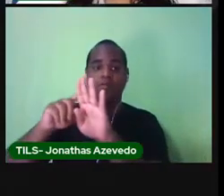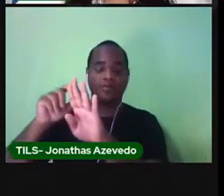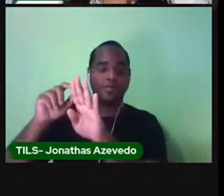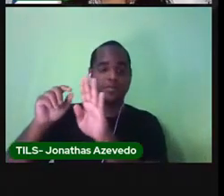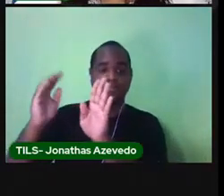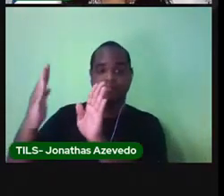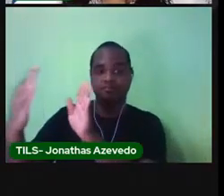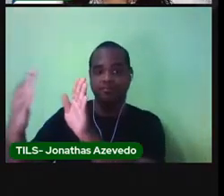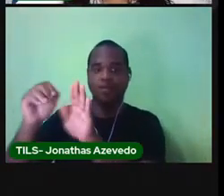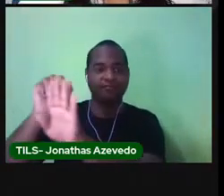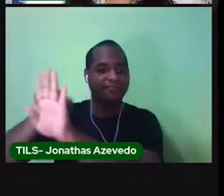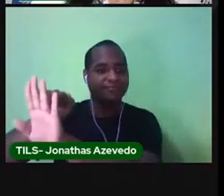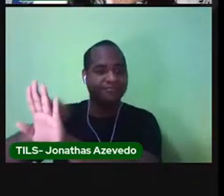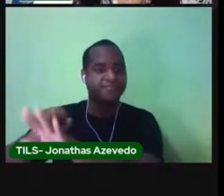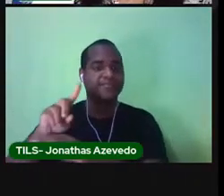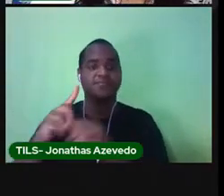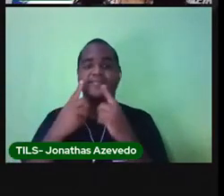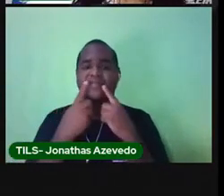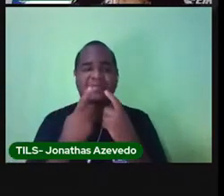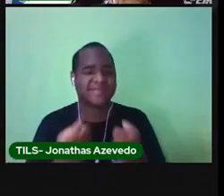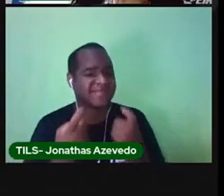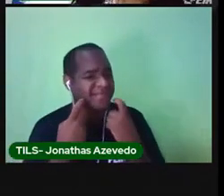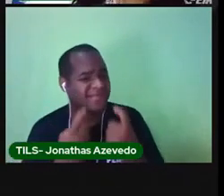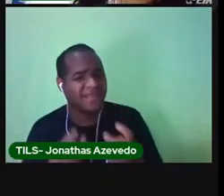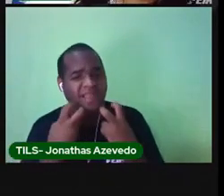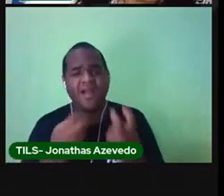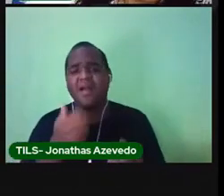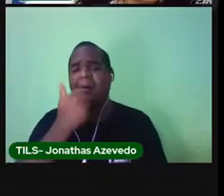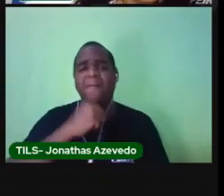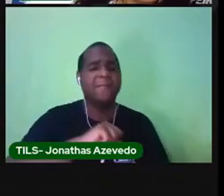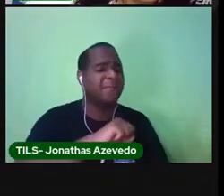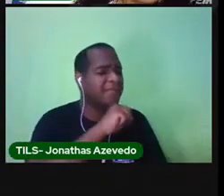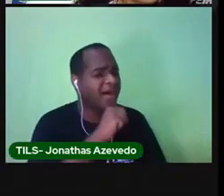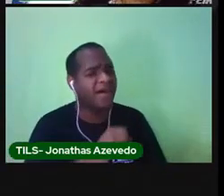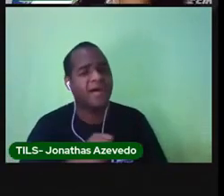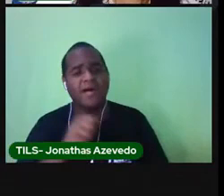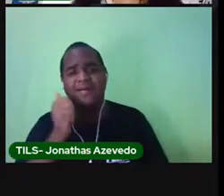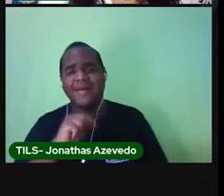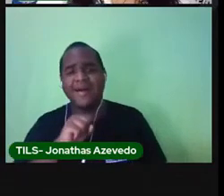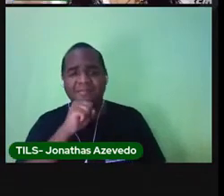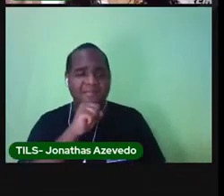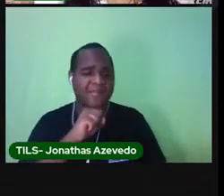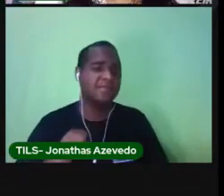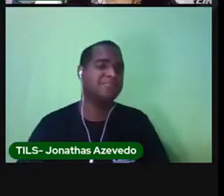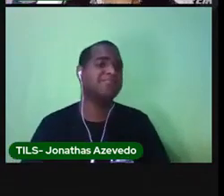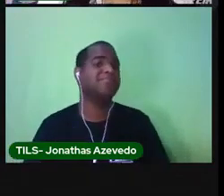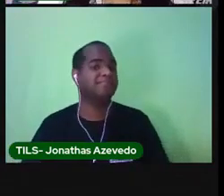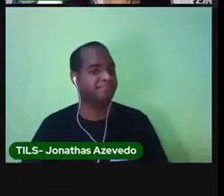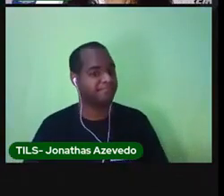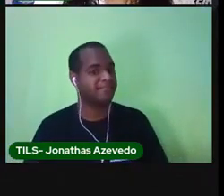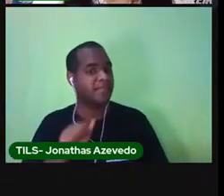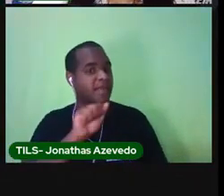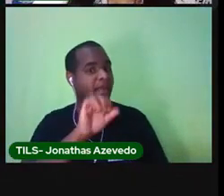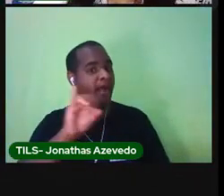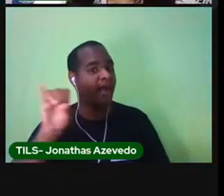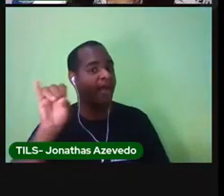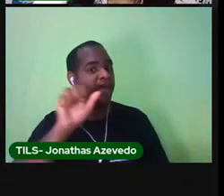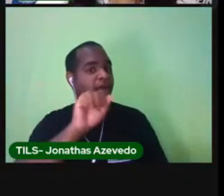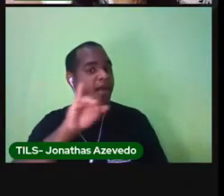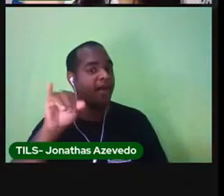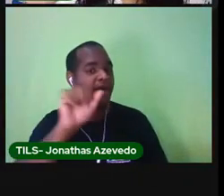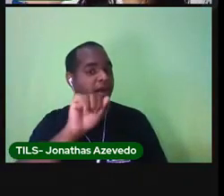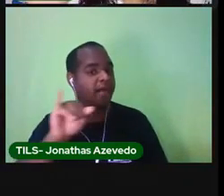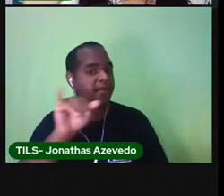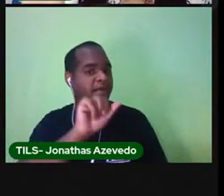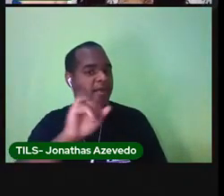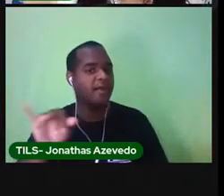O você grita? Ai, maninha! Ai, ai, ai! Esse ai, maninha! Esse ai, ai,